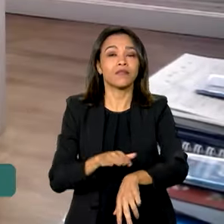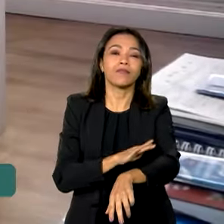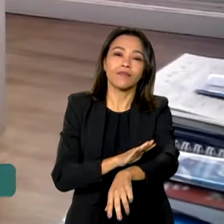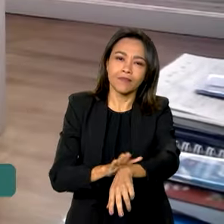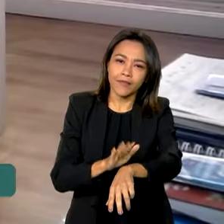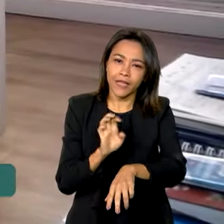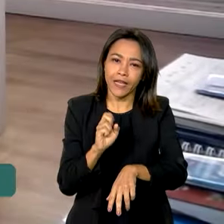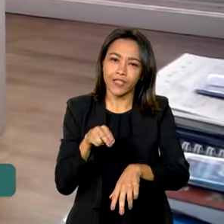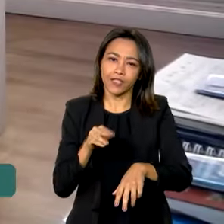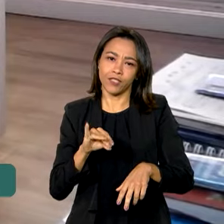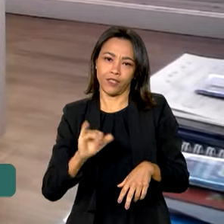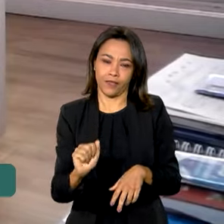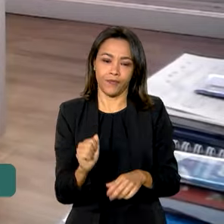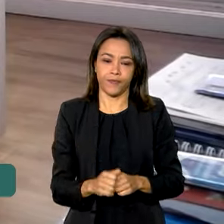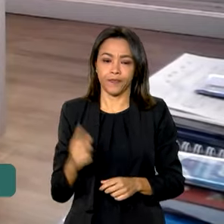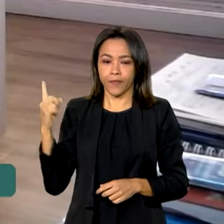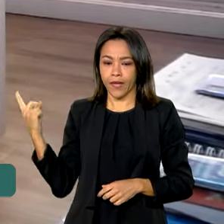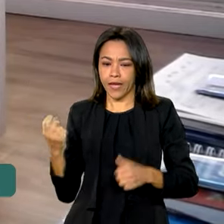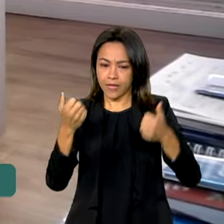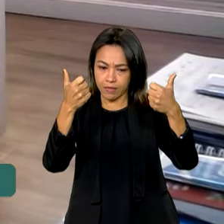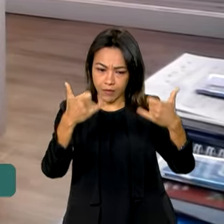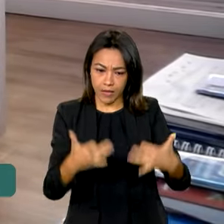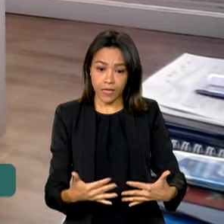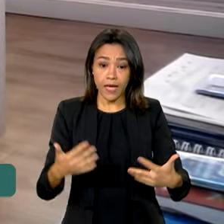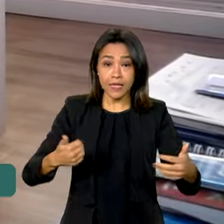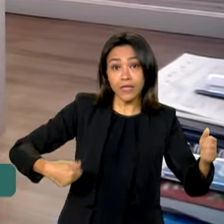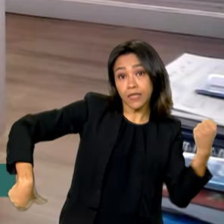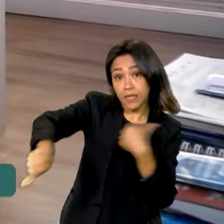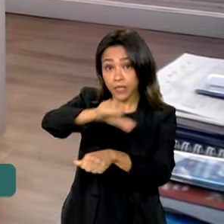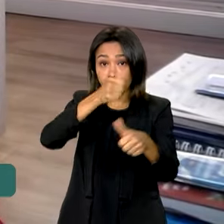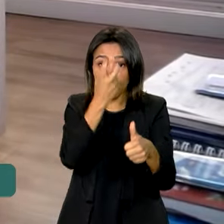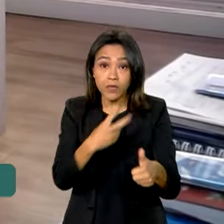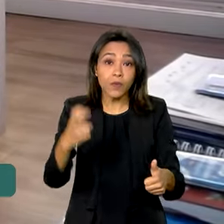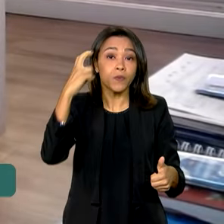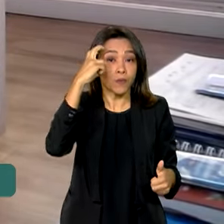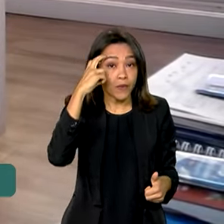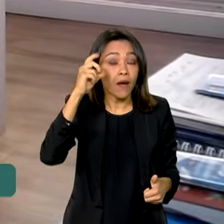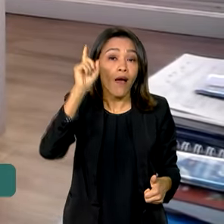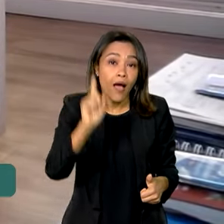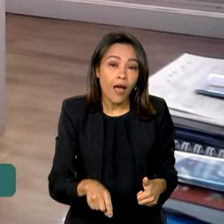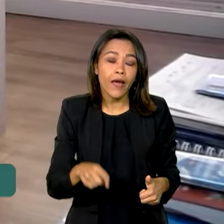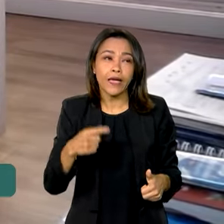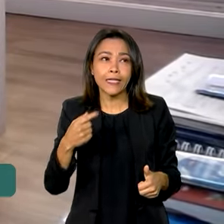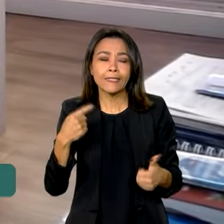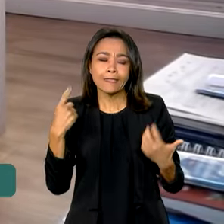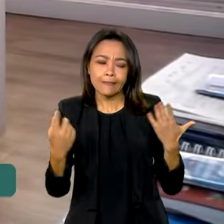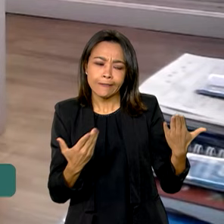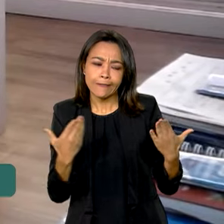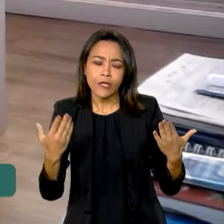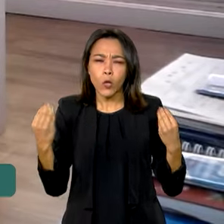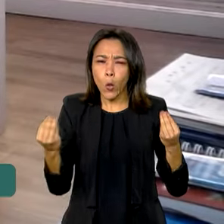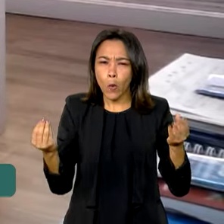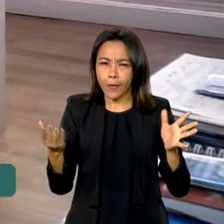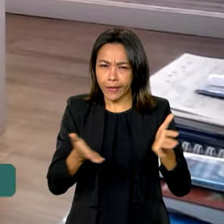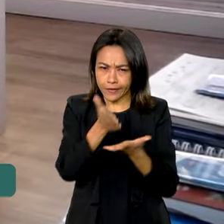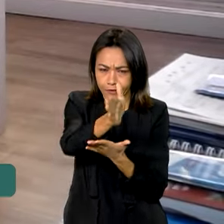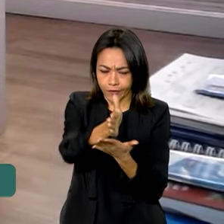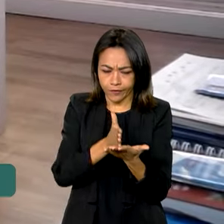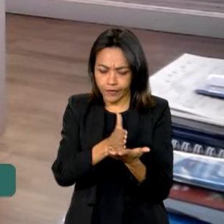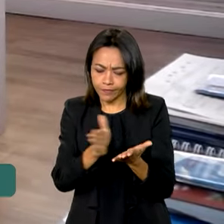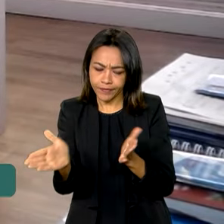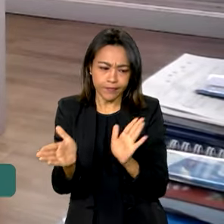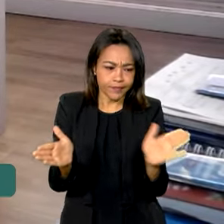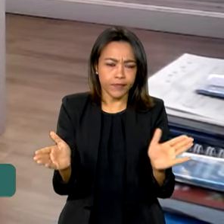transformação cultural que a gente precisa fazer é exatamente começar a questionar o que é essa divisão sexual do trabalho,